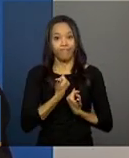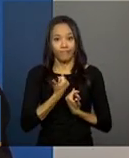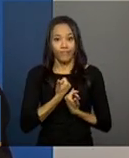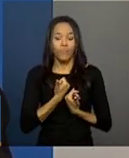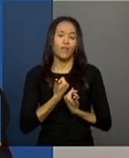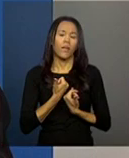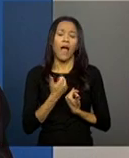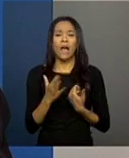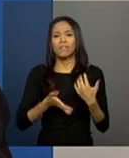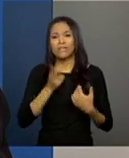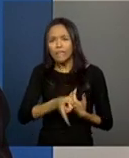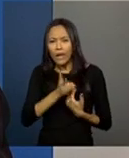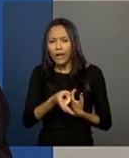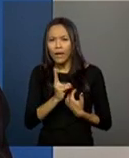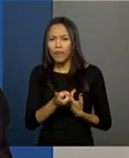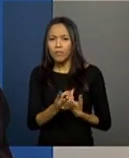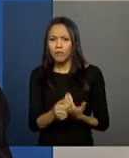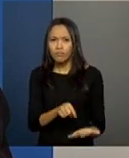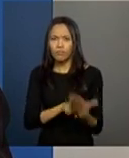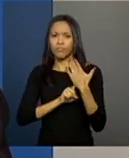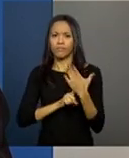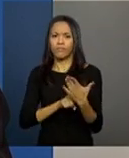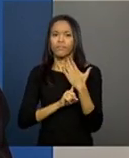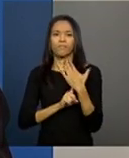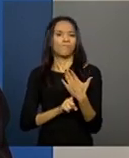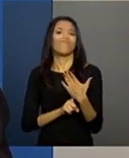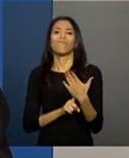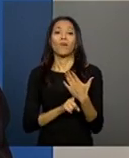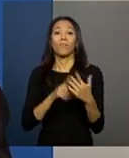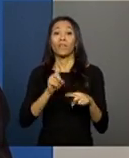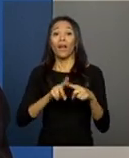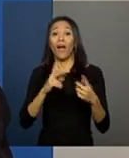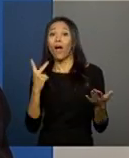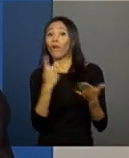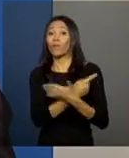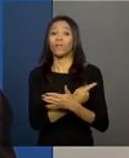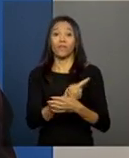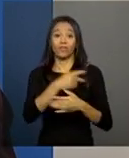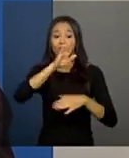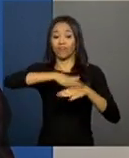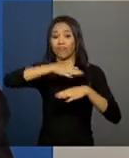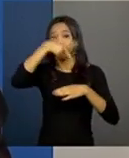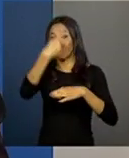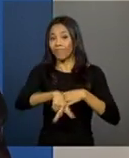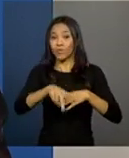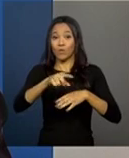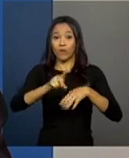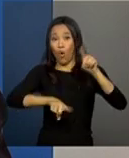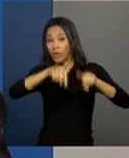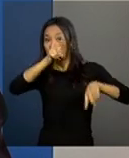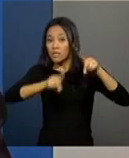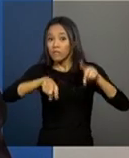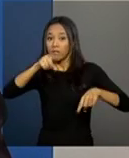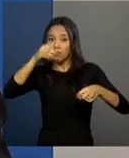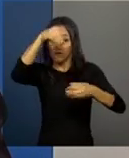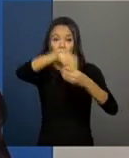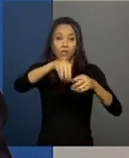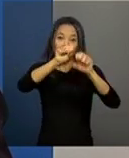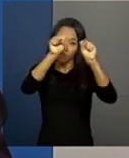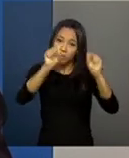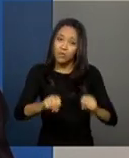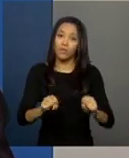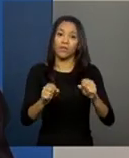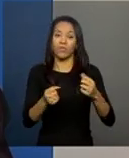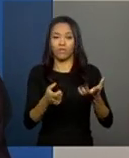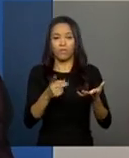apareça sempre, porque está acontecendo algumas instabilidades, mas esse é temporário. Entre no Fale Conosco e relate